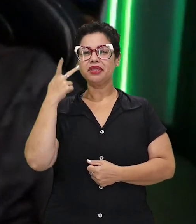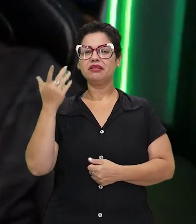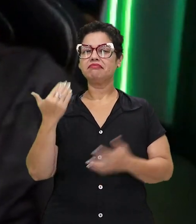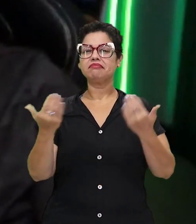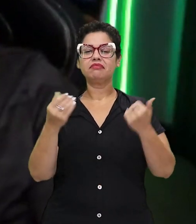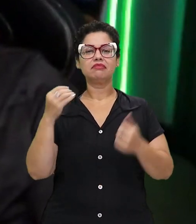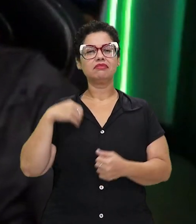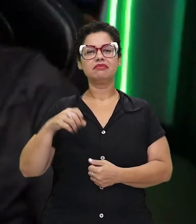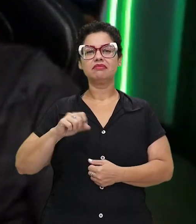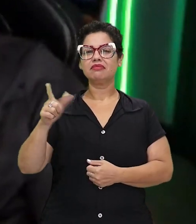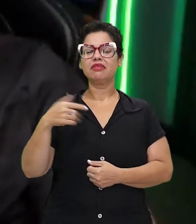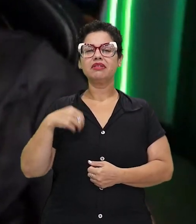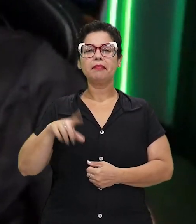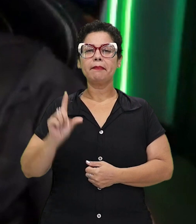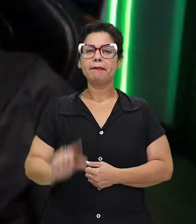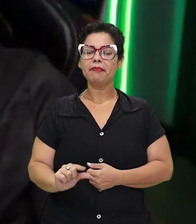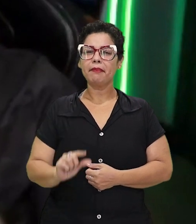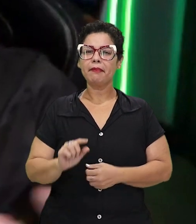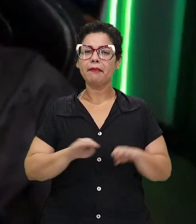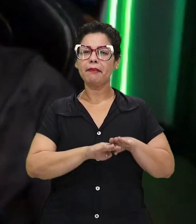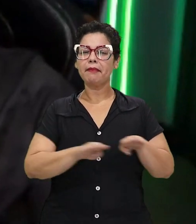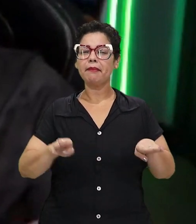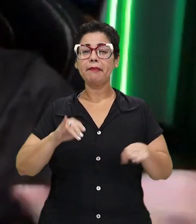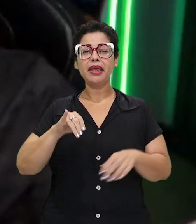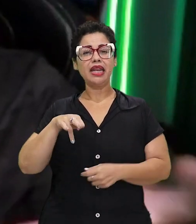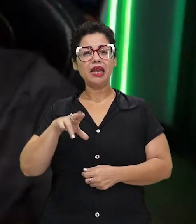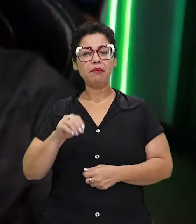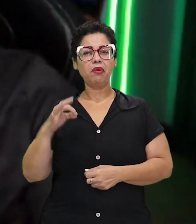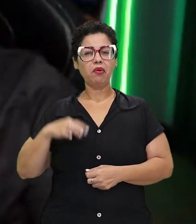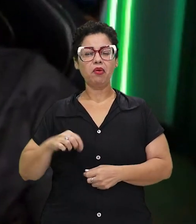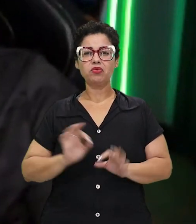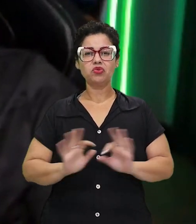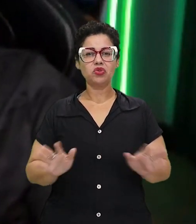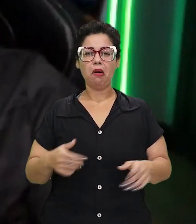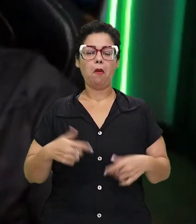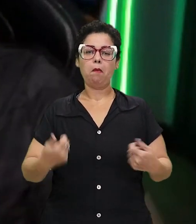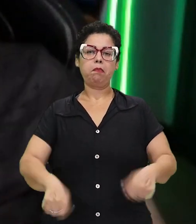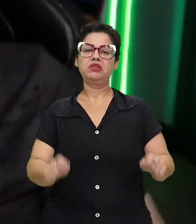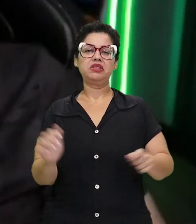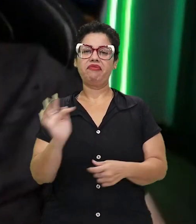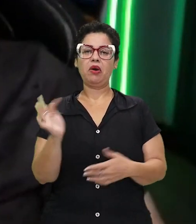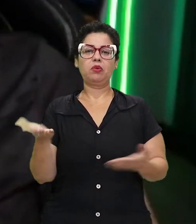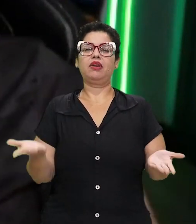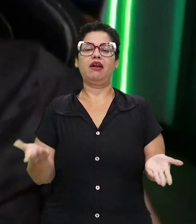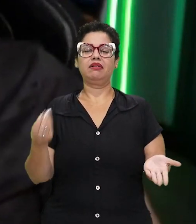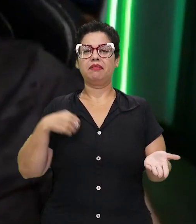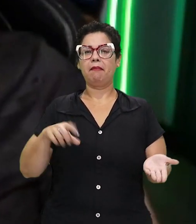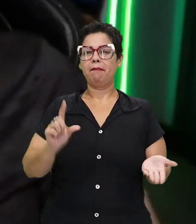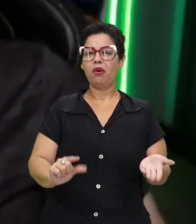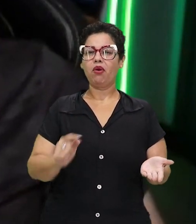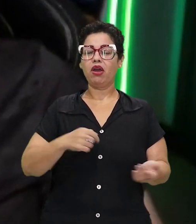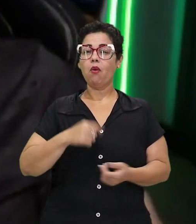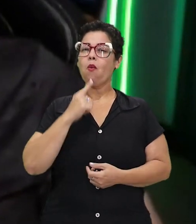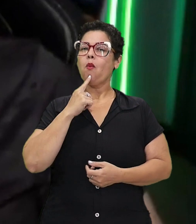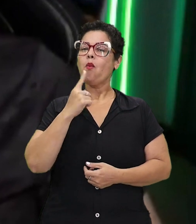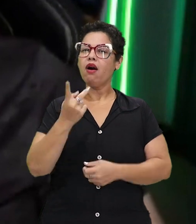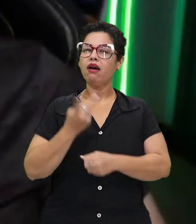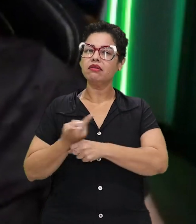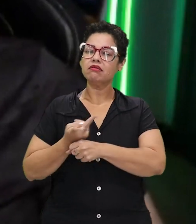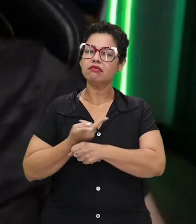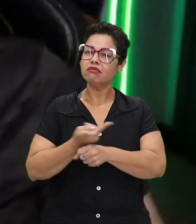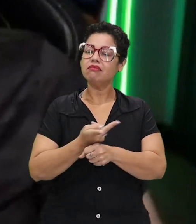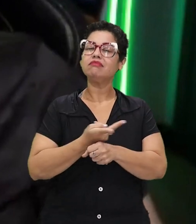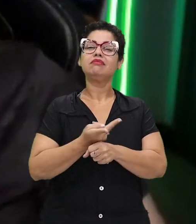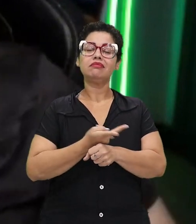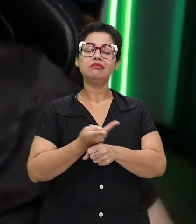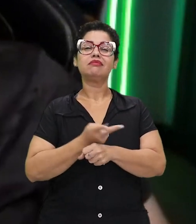não pagava muito mais que um salário mínimo, pô. Para um salário mínimo, eu não precisava de faculdade, gente? E aí, depois de ficar um ano buscando emprego,